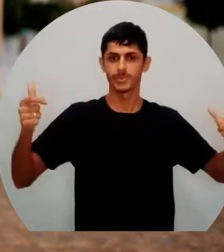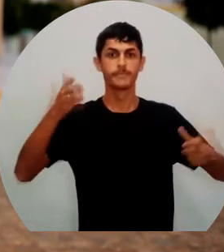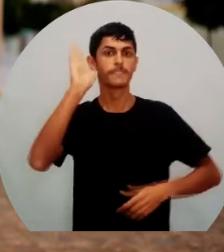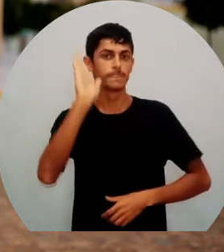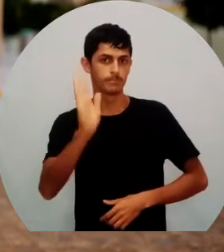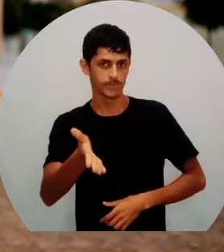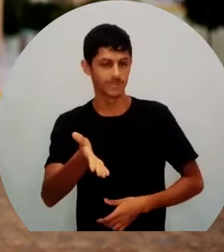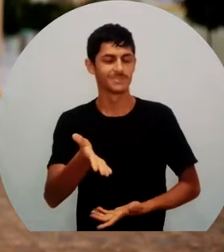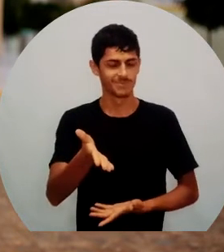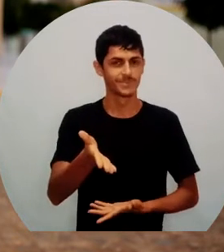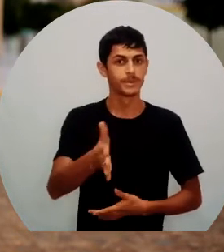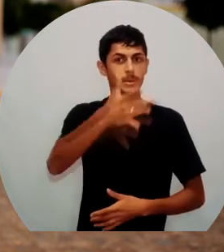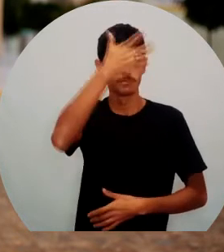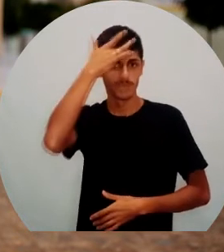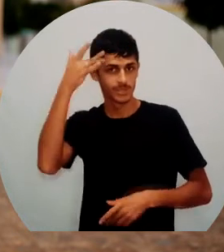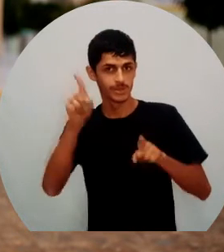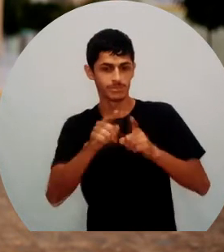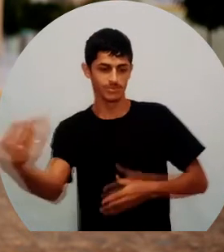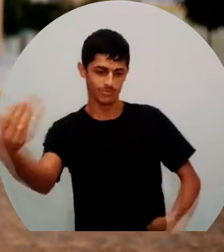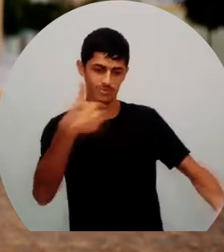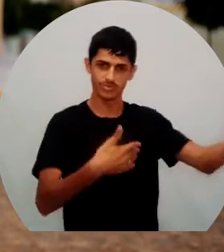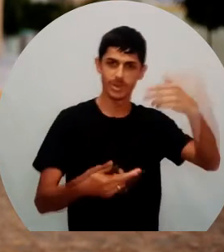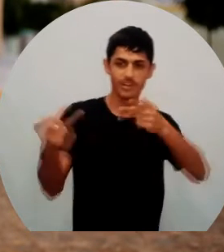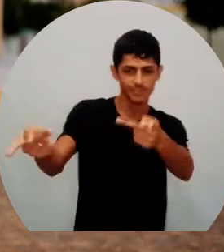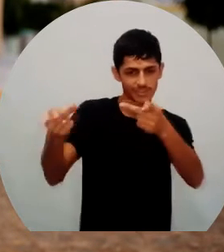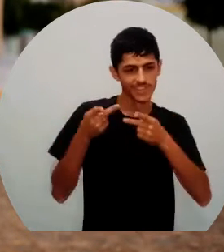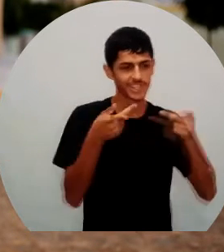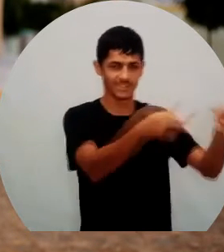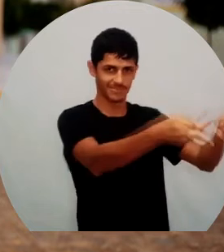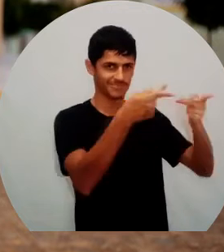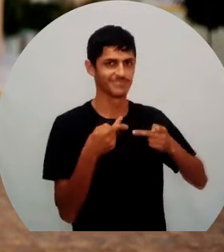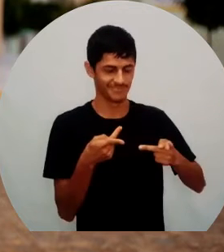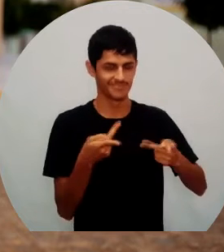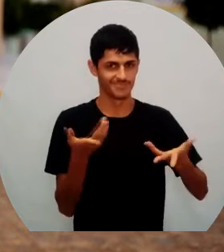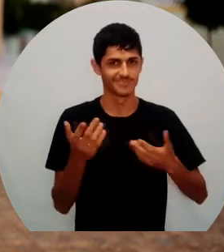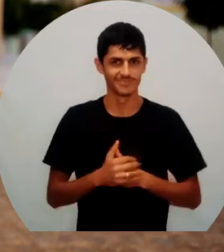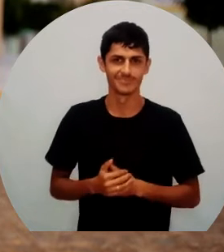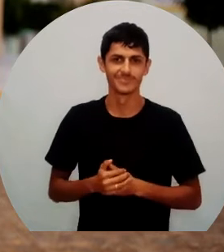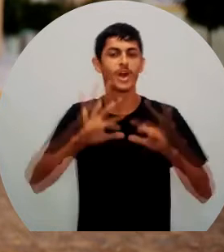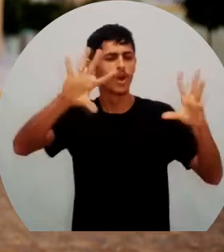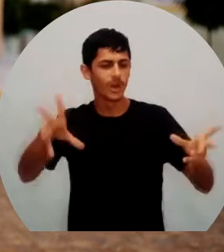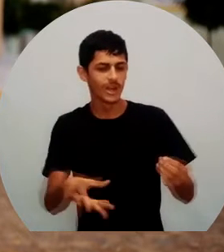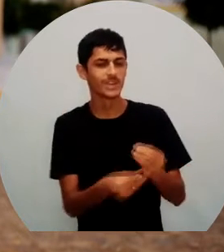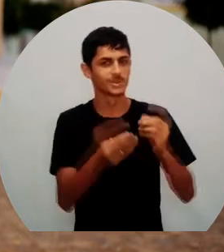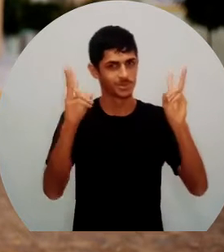turistas aqui visitando essa vila maravilhosa. Então, essa é um pouco da história da nossa Vila do Pará.